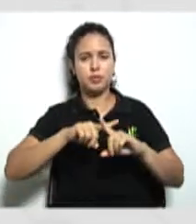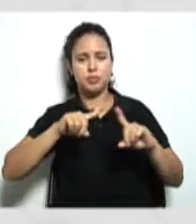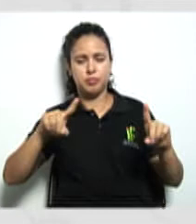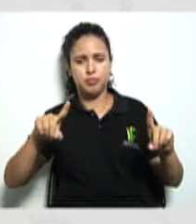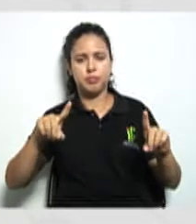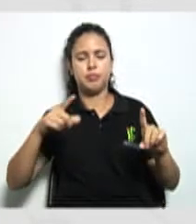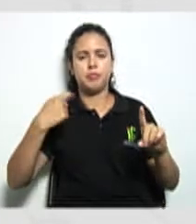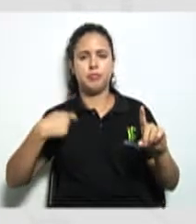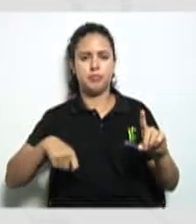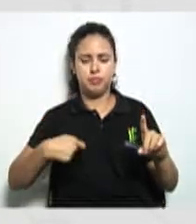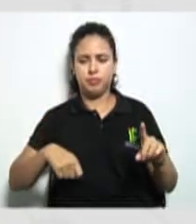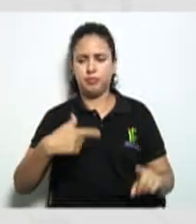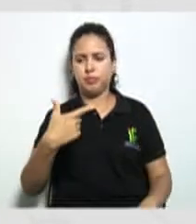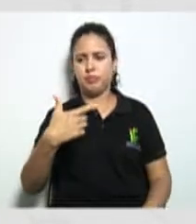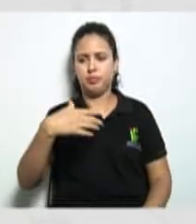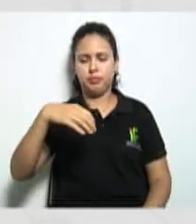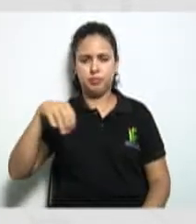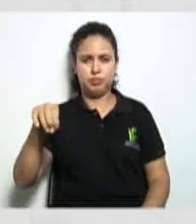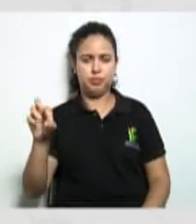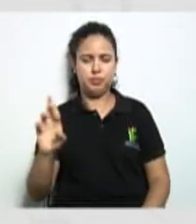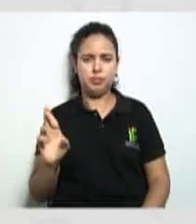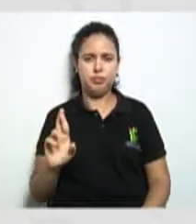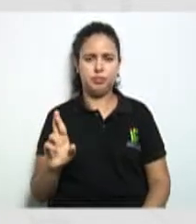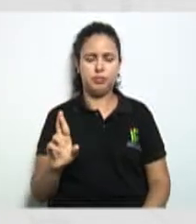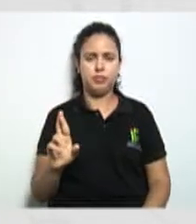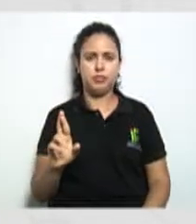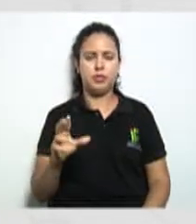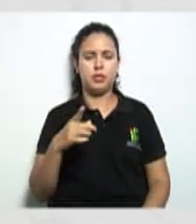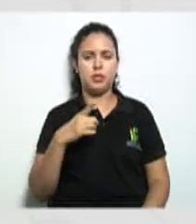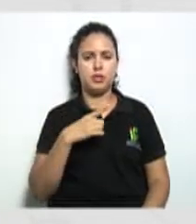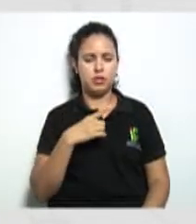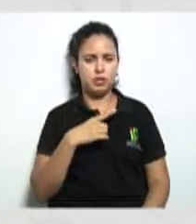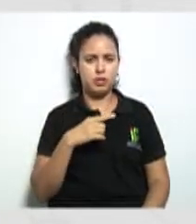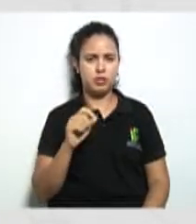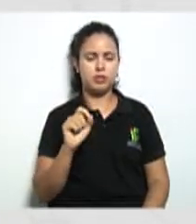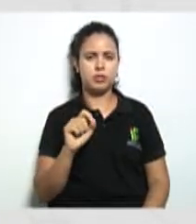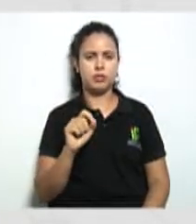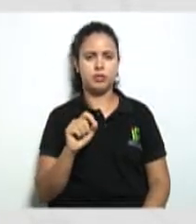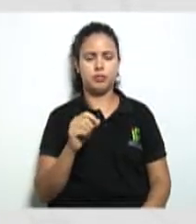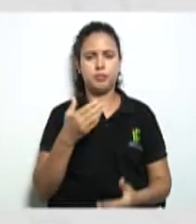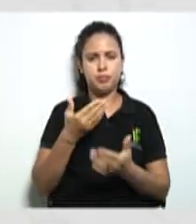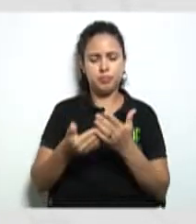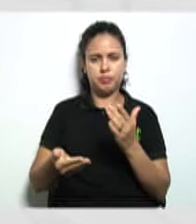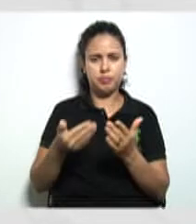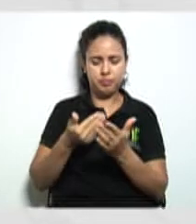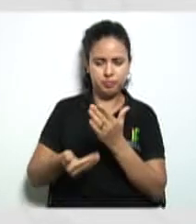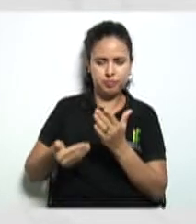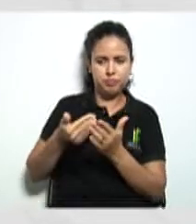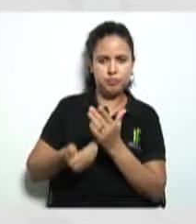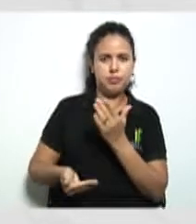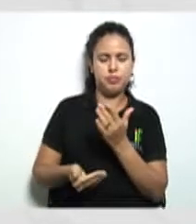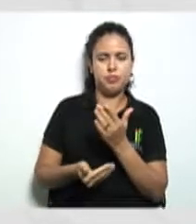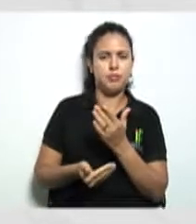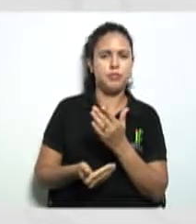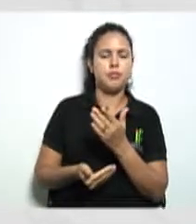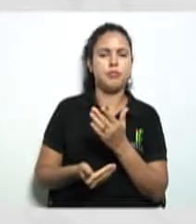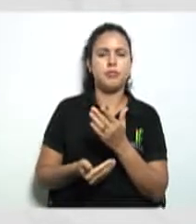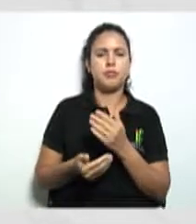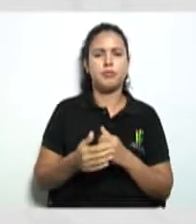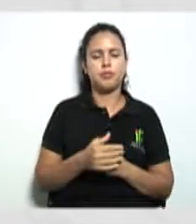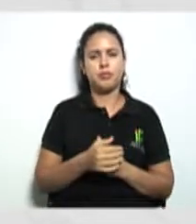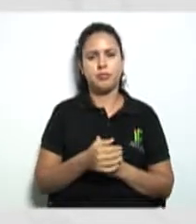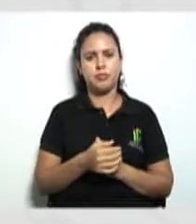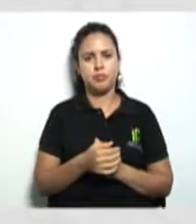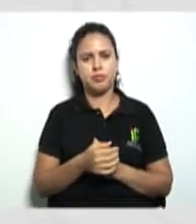que vender vamos supor a 20 o que aconteceu gerou agora uma perda aqui aí nesse momento o vai